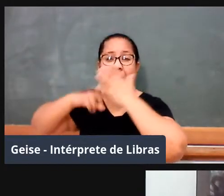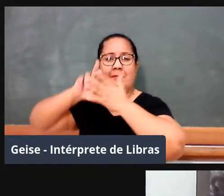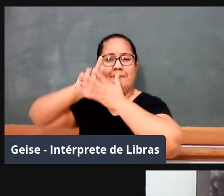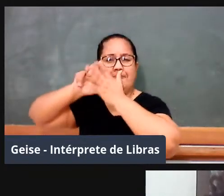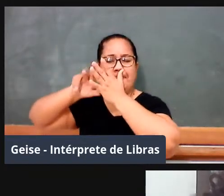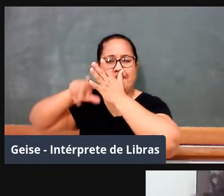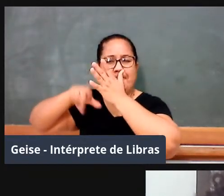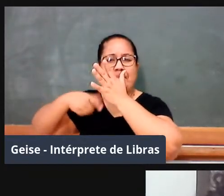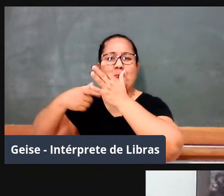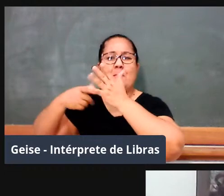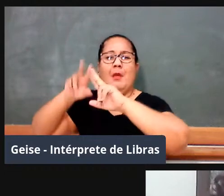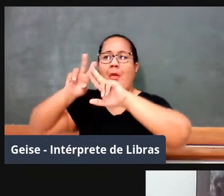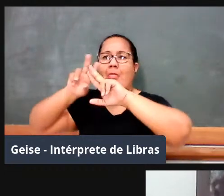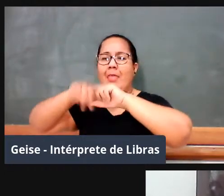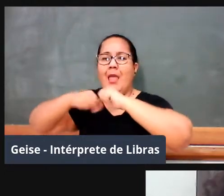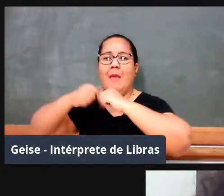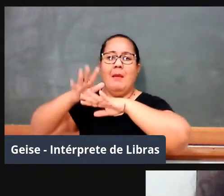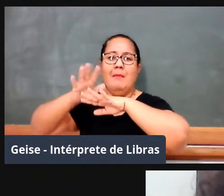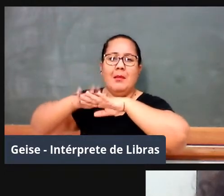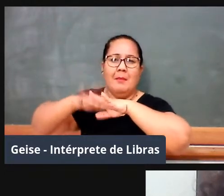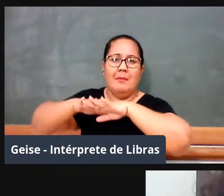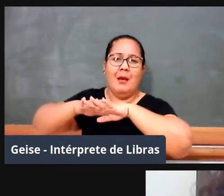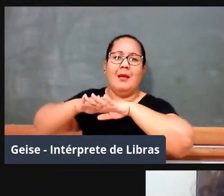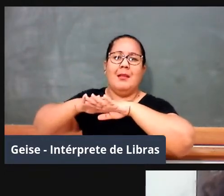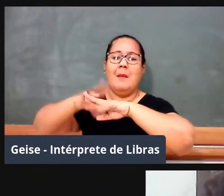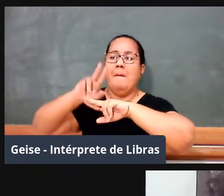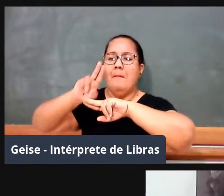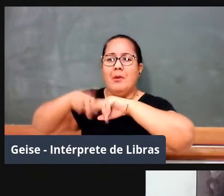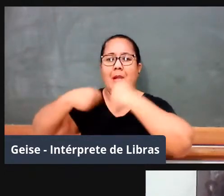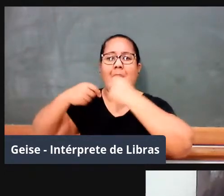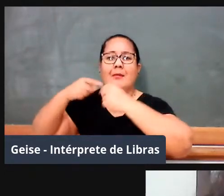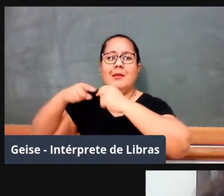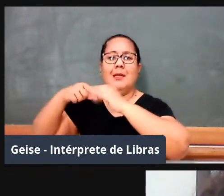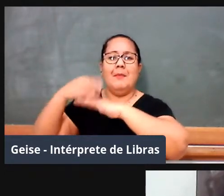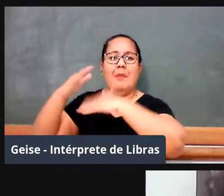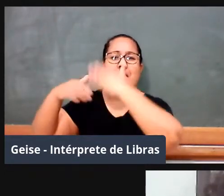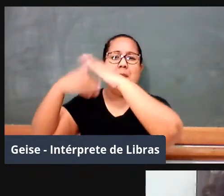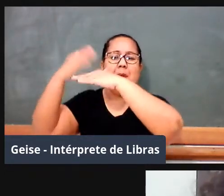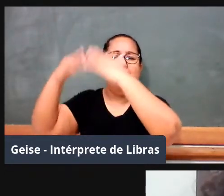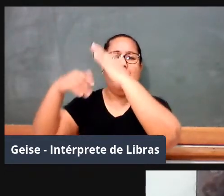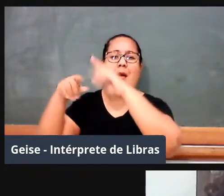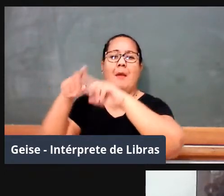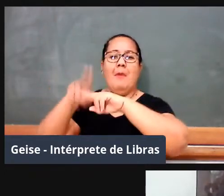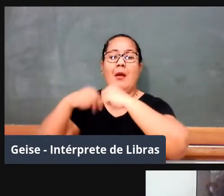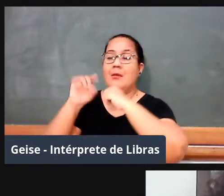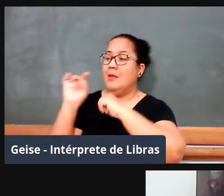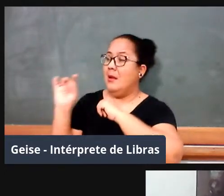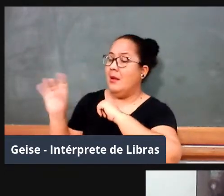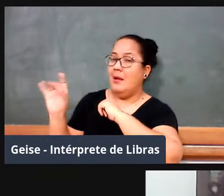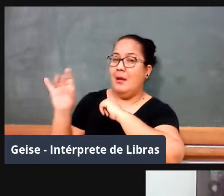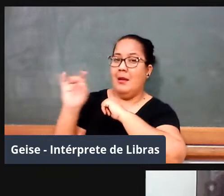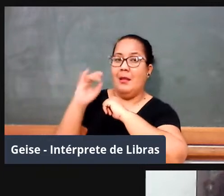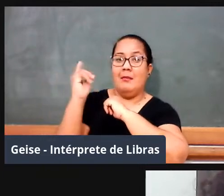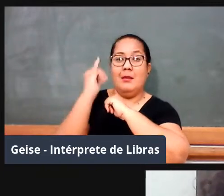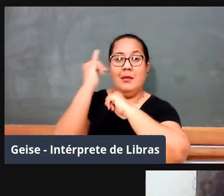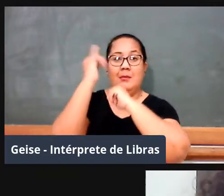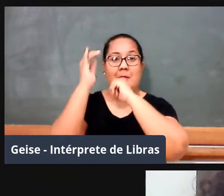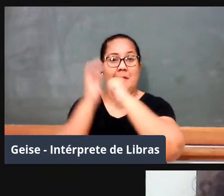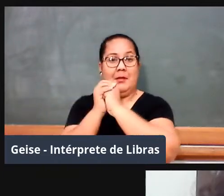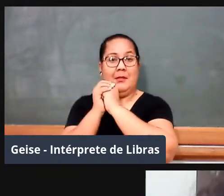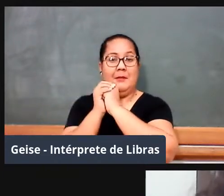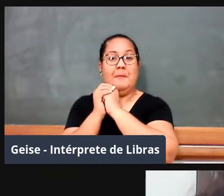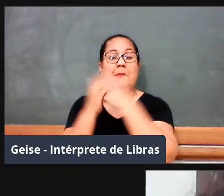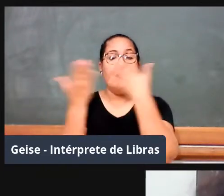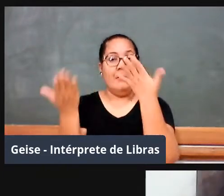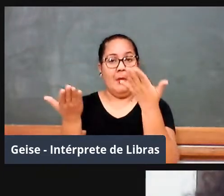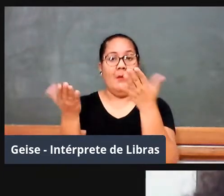do Guemat, da importância do Guemat na sua trajetória acadêmica e profissional, e aí, nesse sentido, eu queria